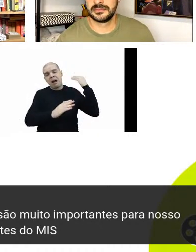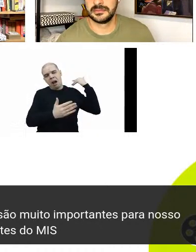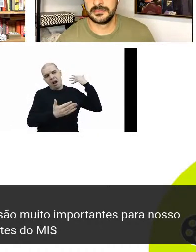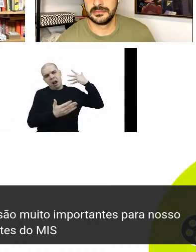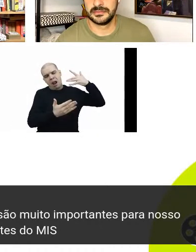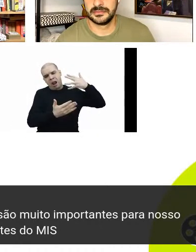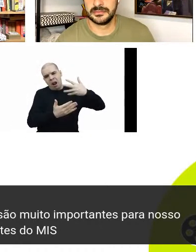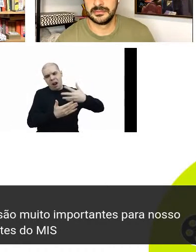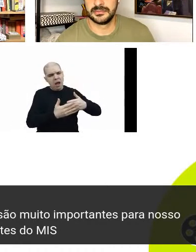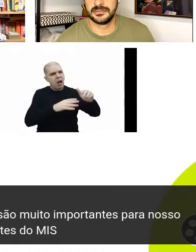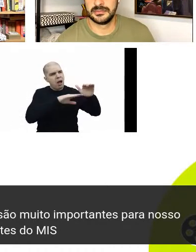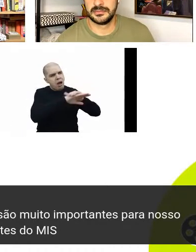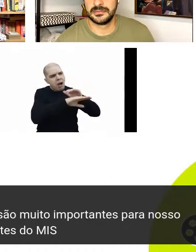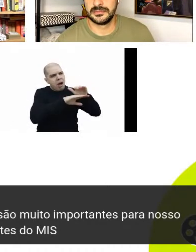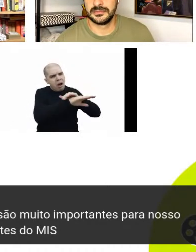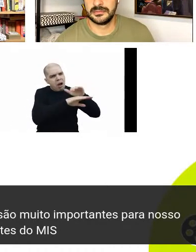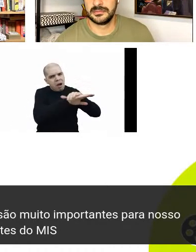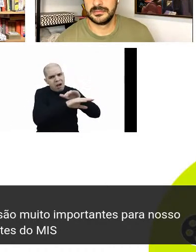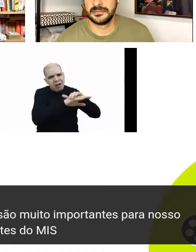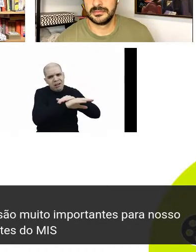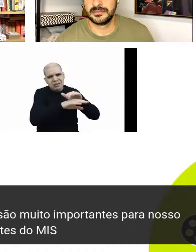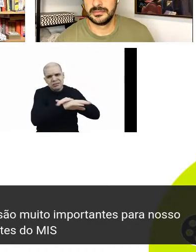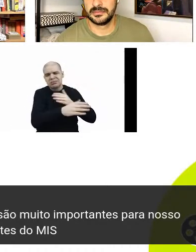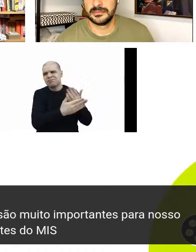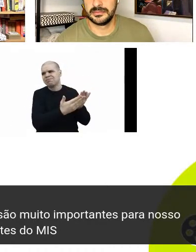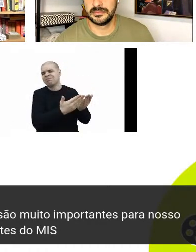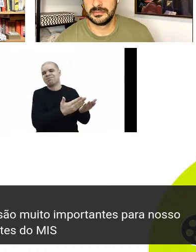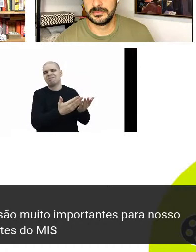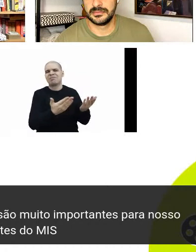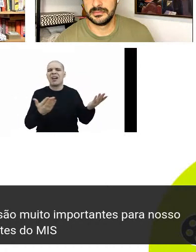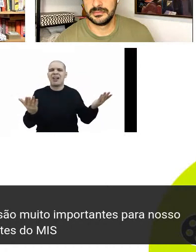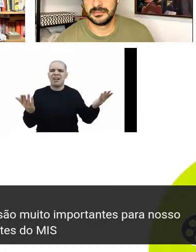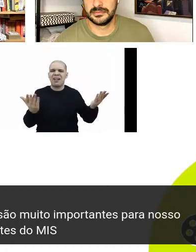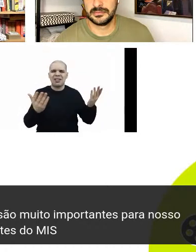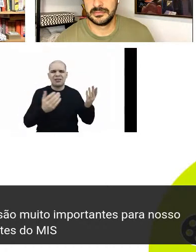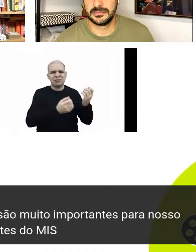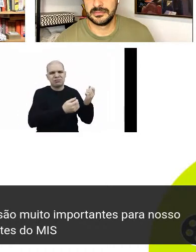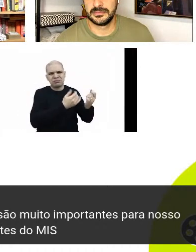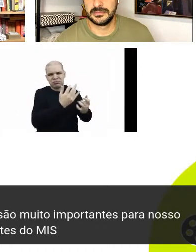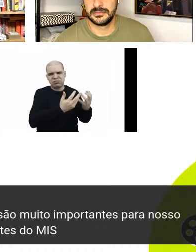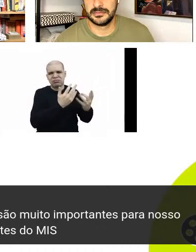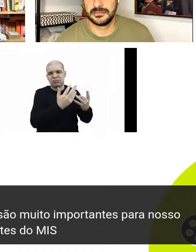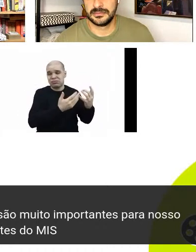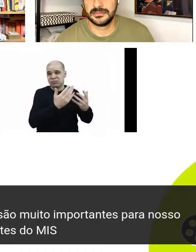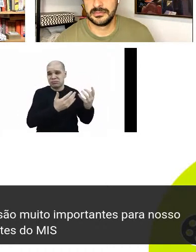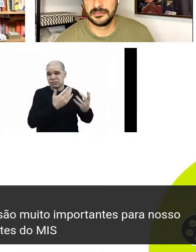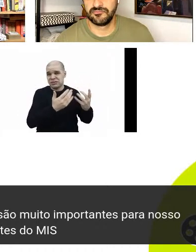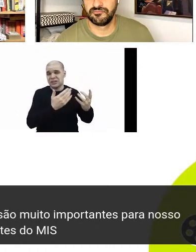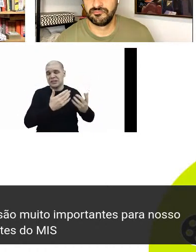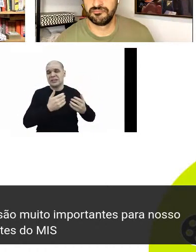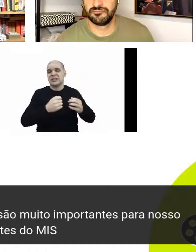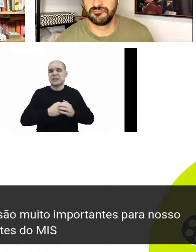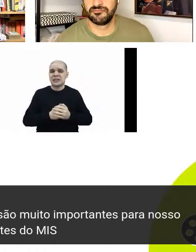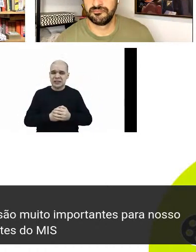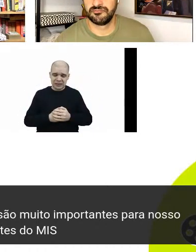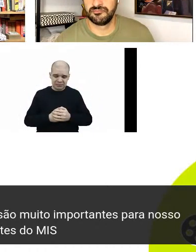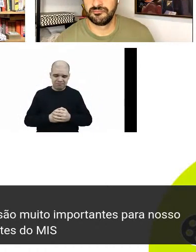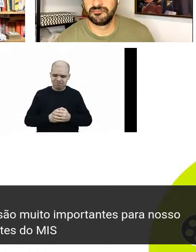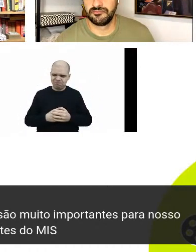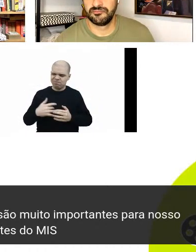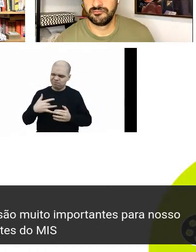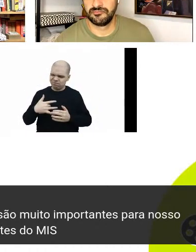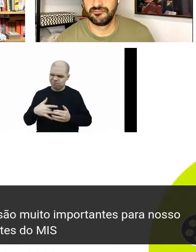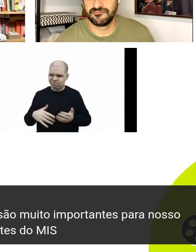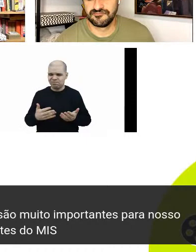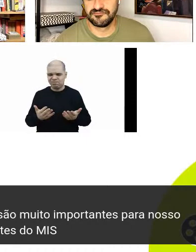não tem como deixar de falar e colocar para fora essa indignação com esse governo atual que coloca a gente em situações tão horrorosas